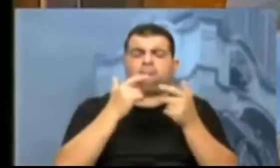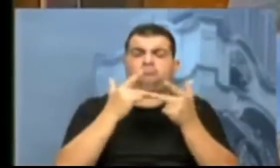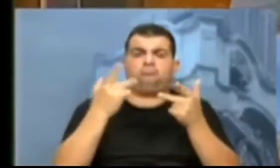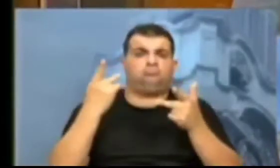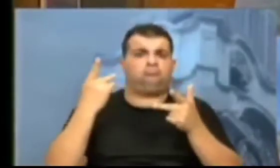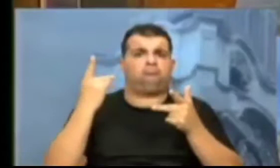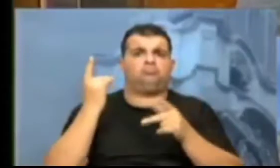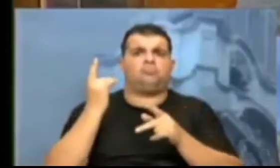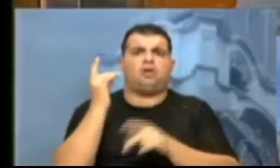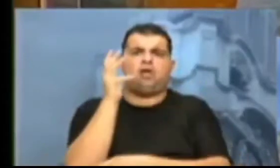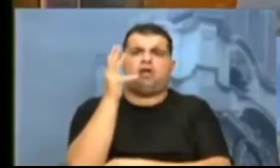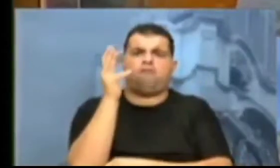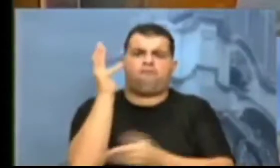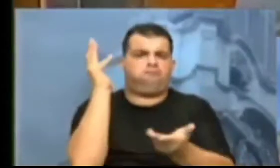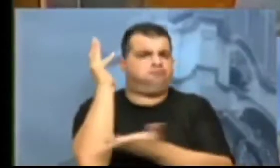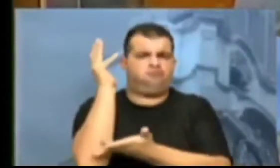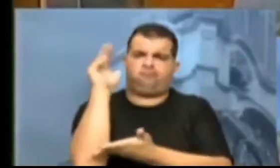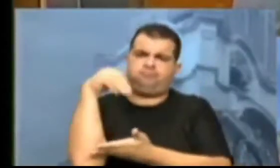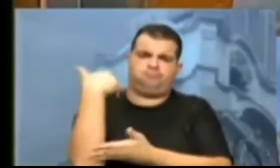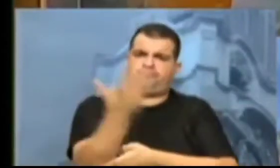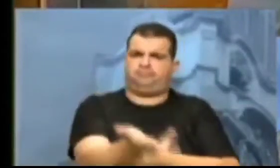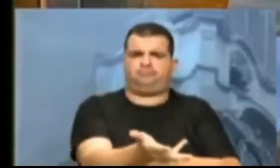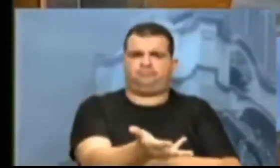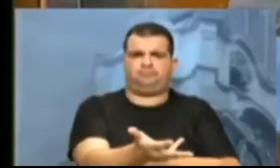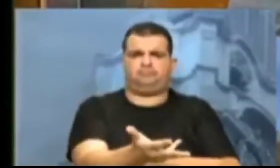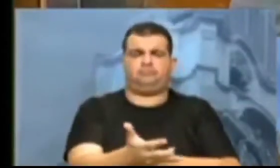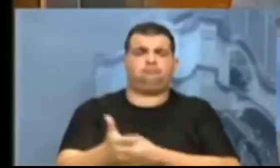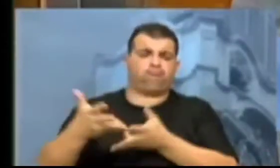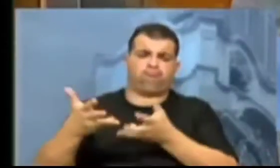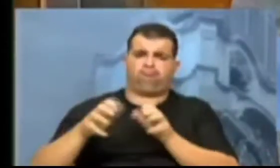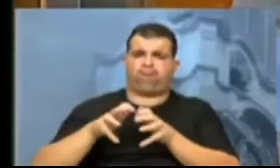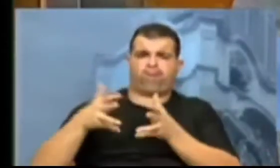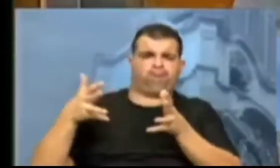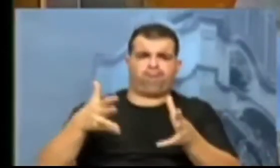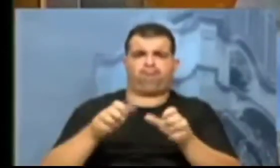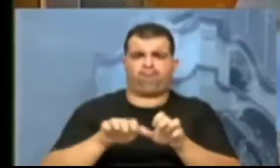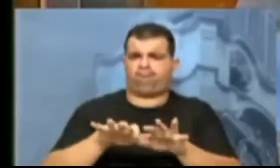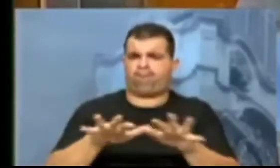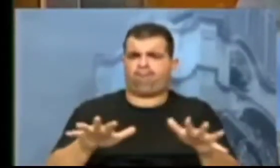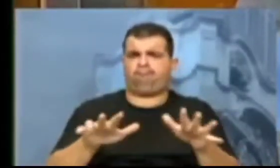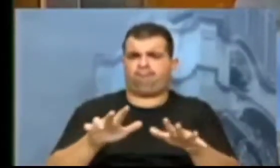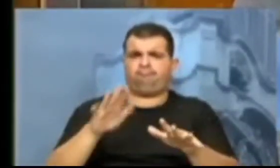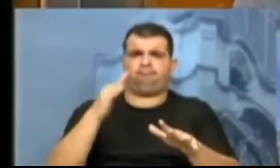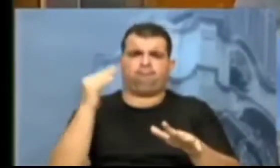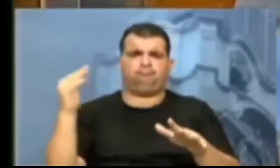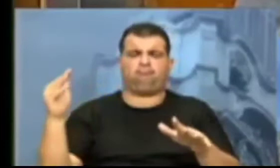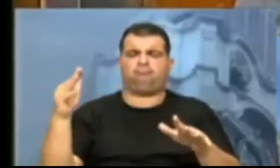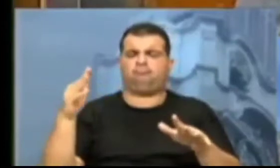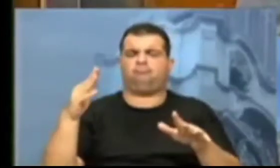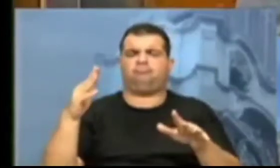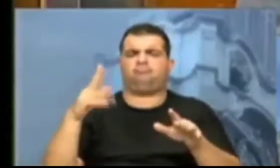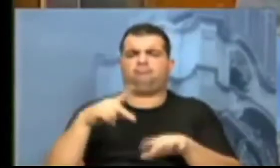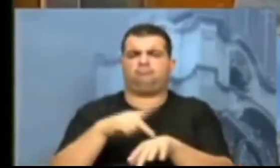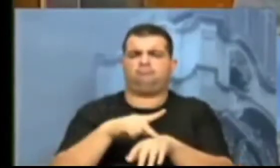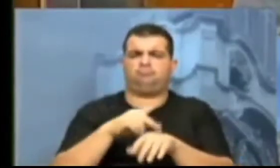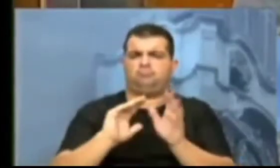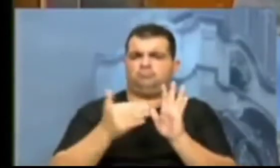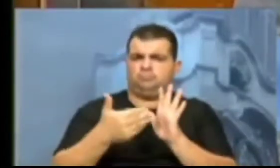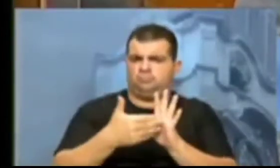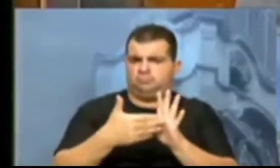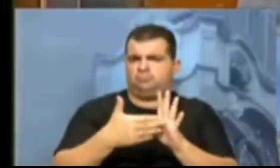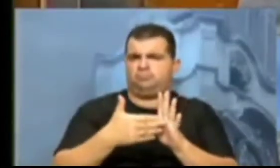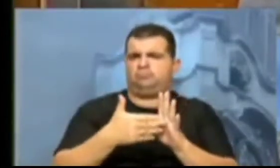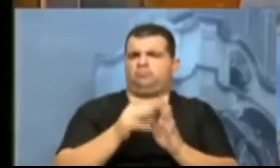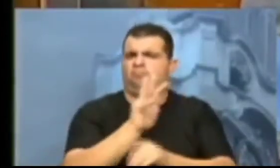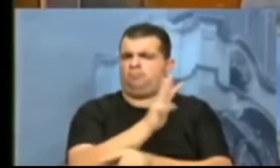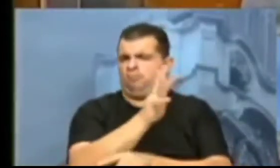seu corte. E isso reverberou no país inteiro, não só em prol do